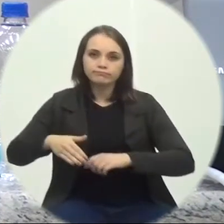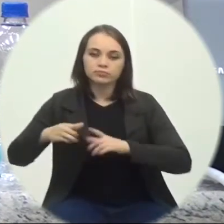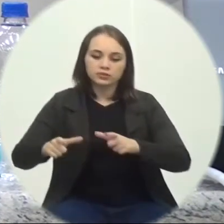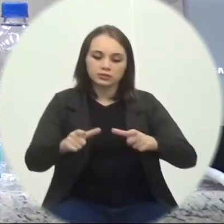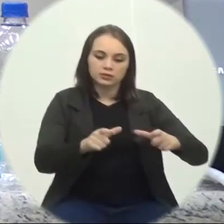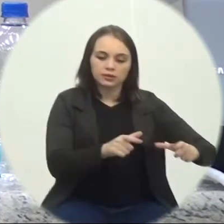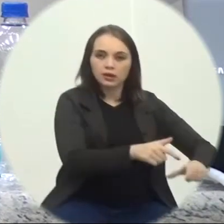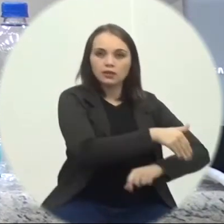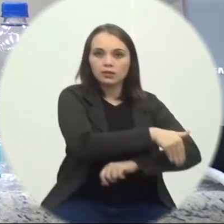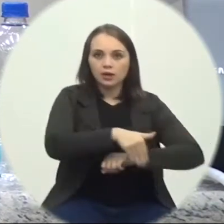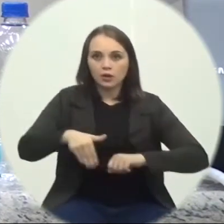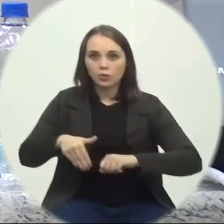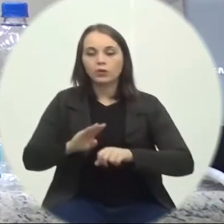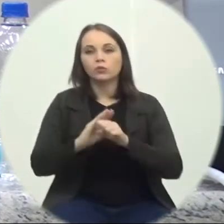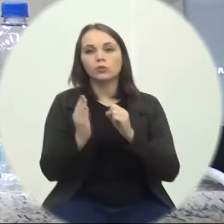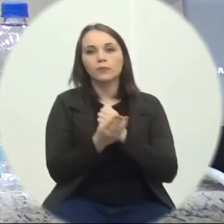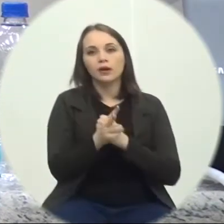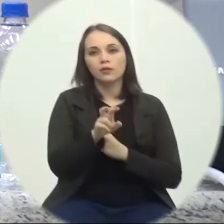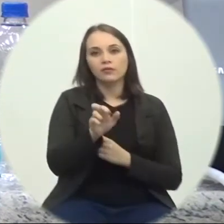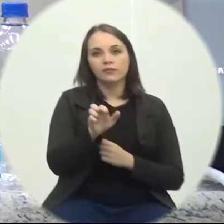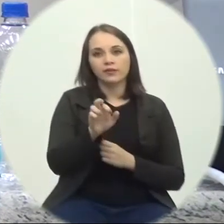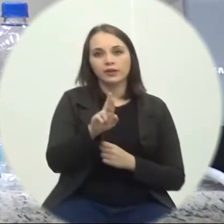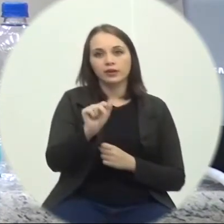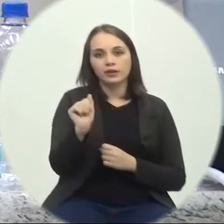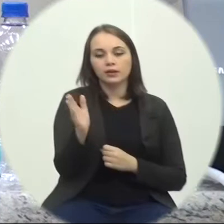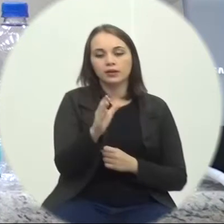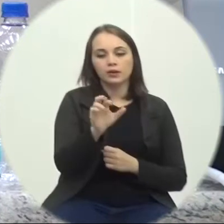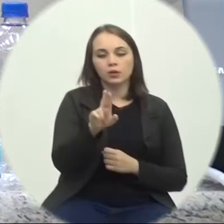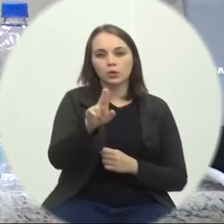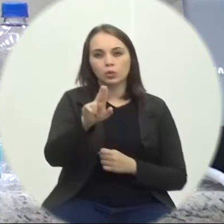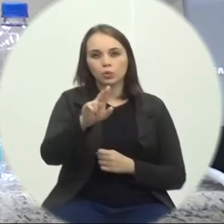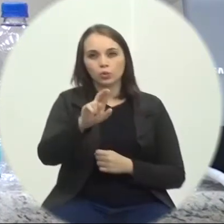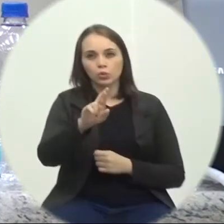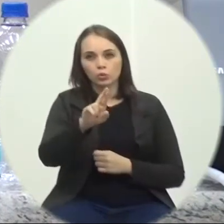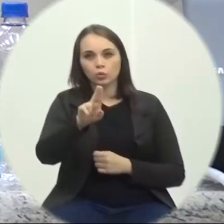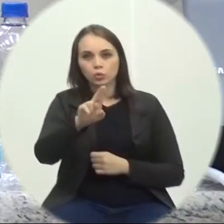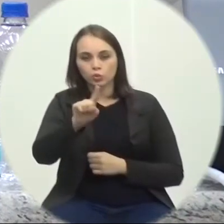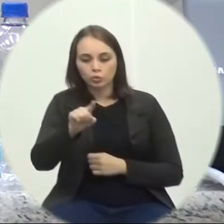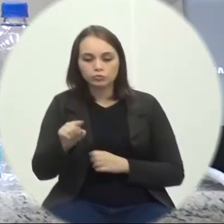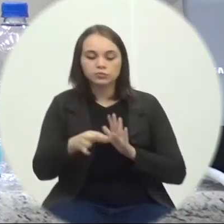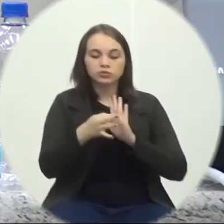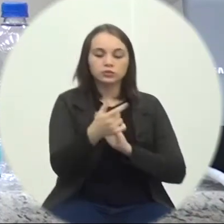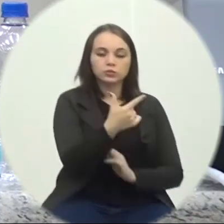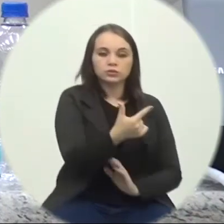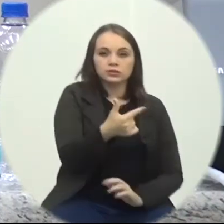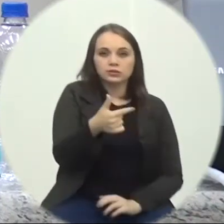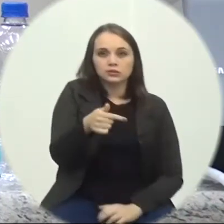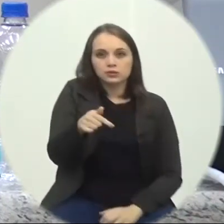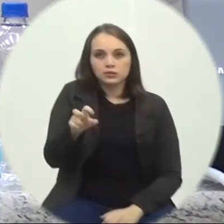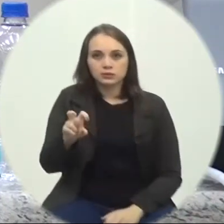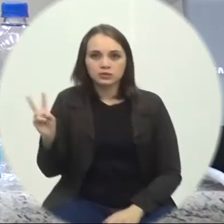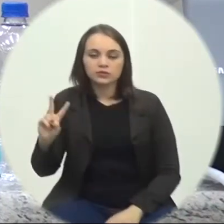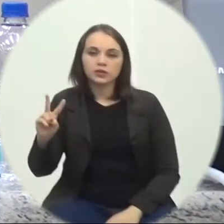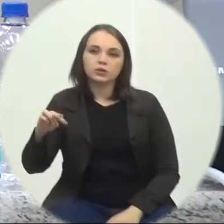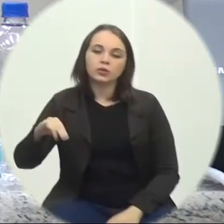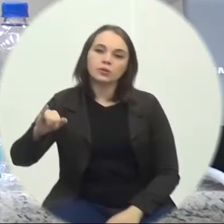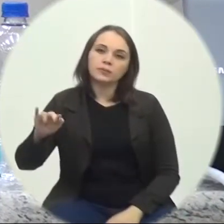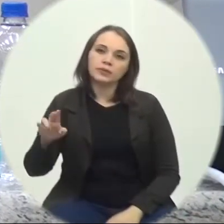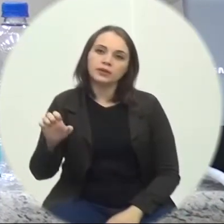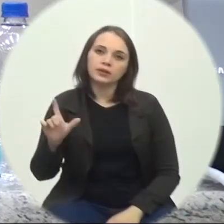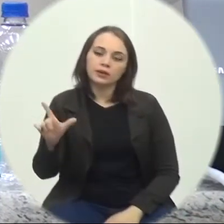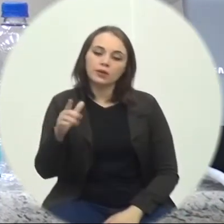Canarim Bairro Vera Cruz Indicação 275 20 e 21 Autor Vereador Miguel Pierini